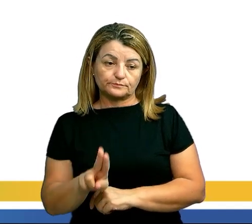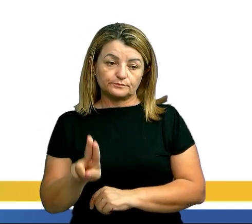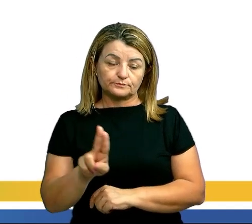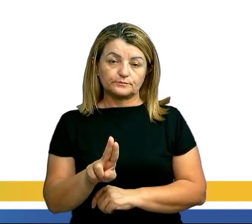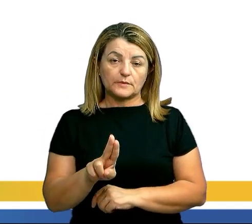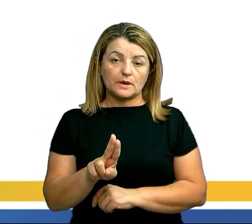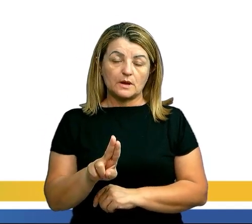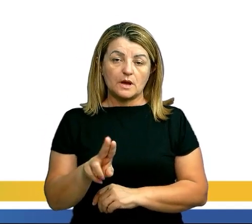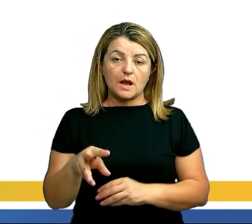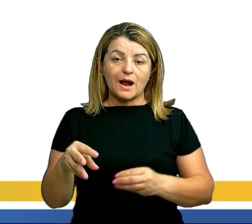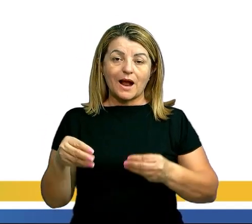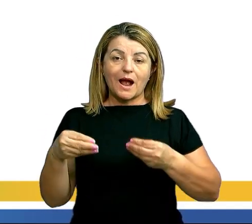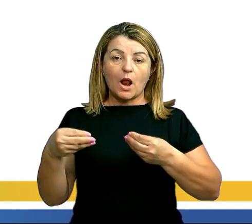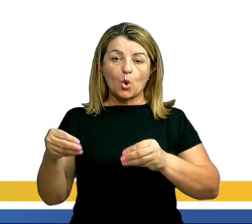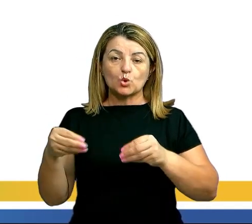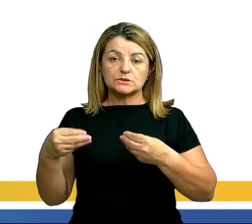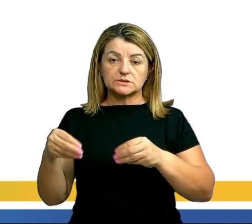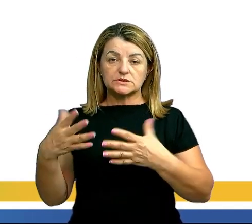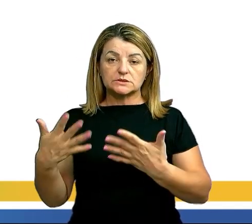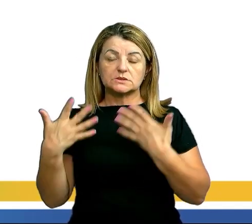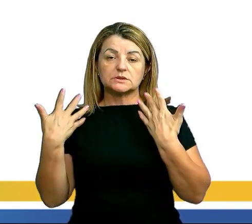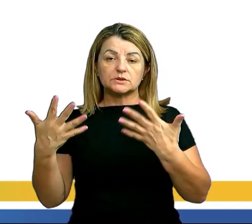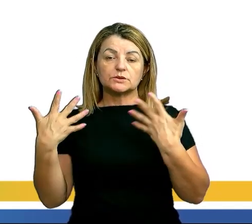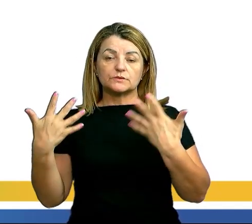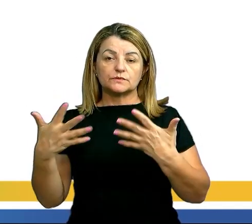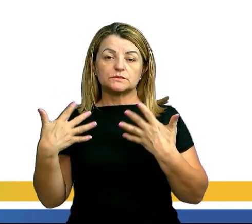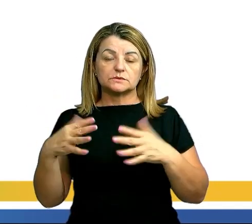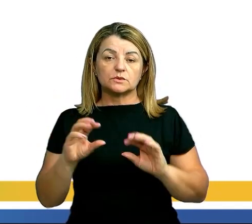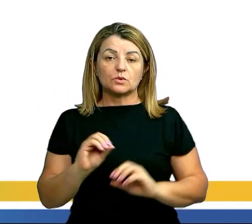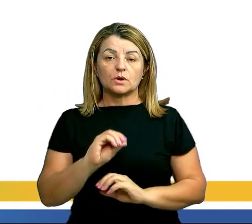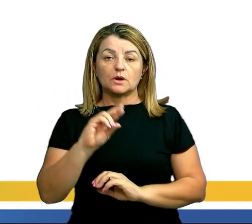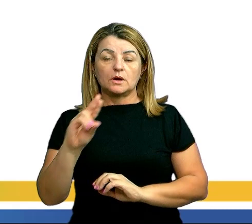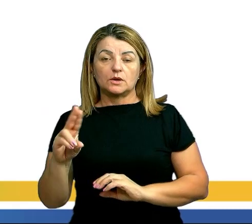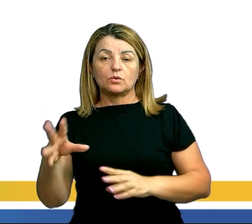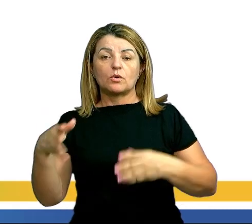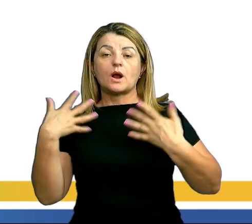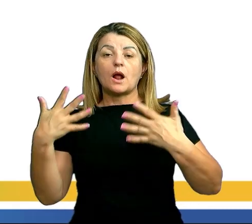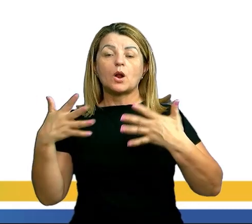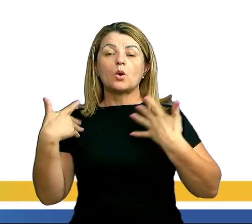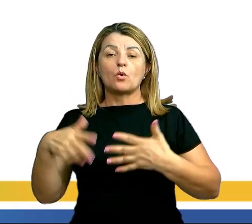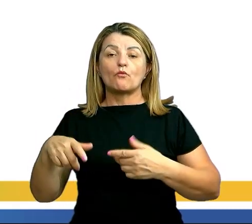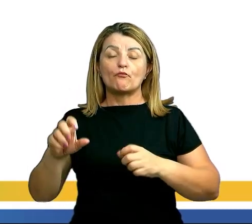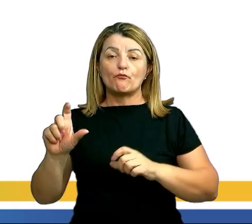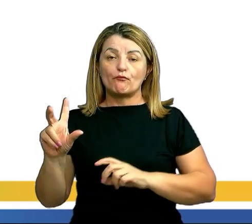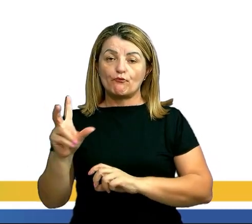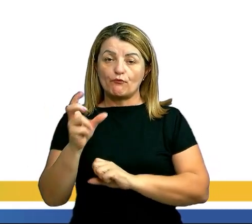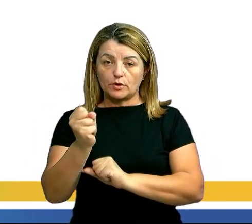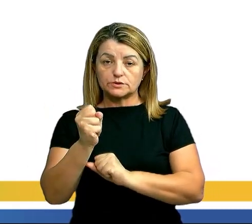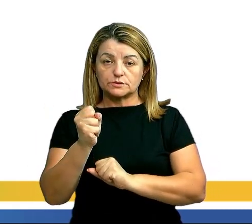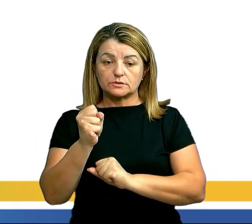como sendo o nosso quimacete. E já o nosso calor latente vai ser o nosso quimole.